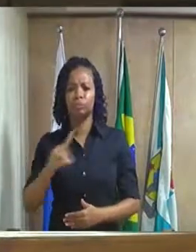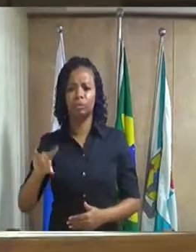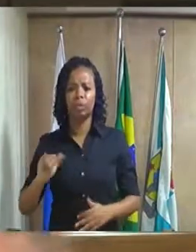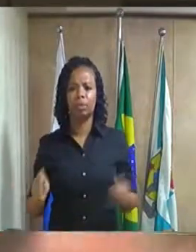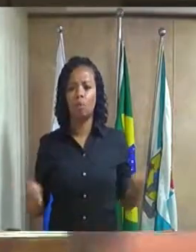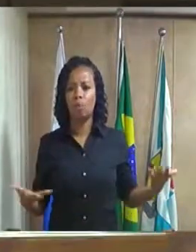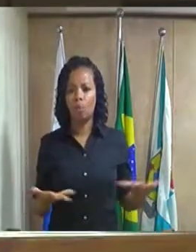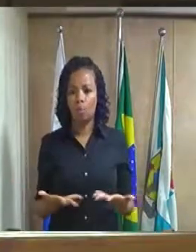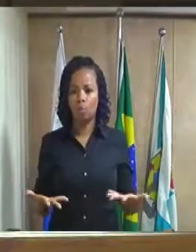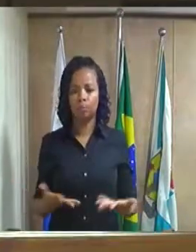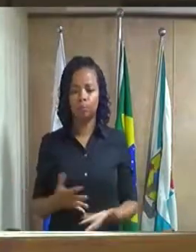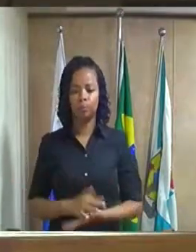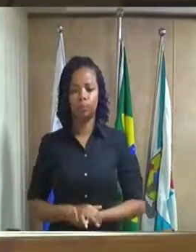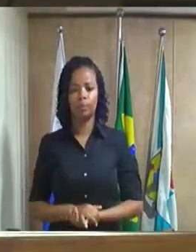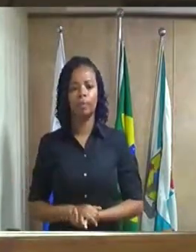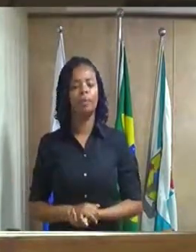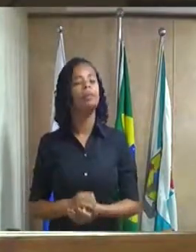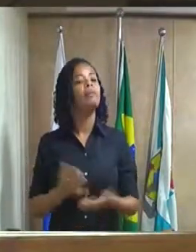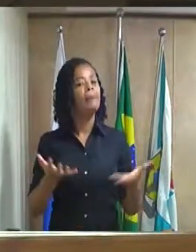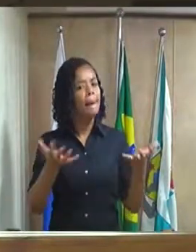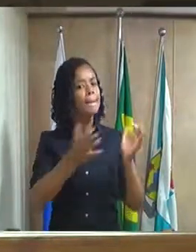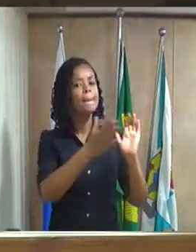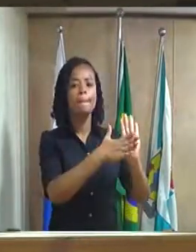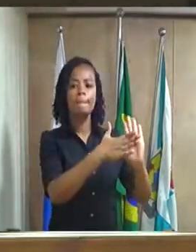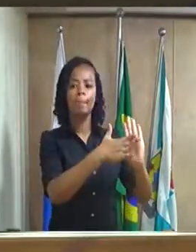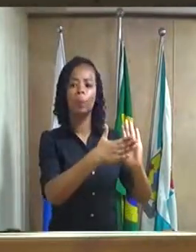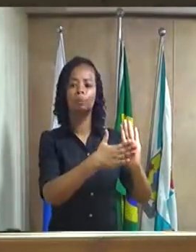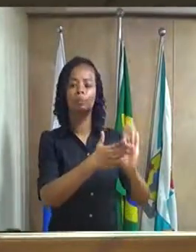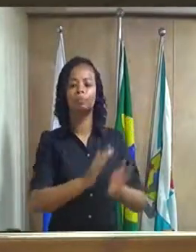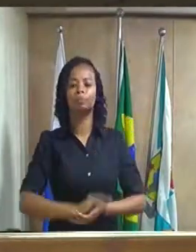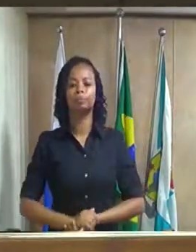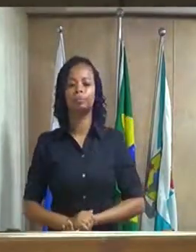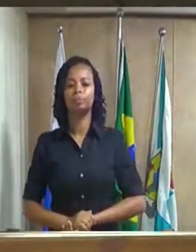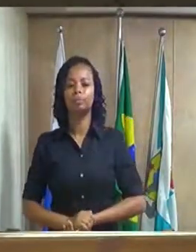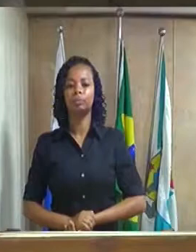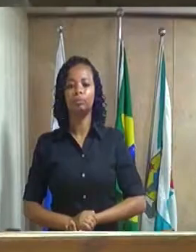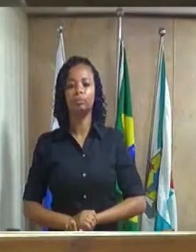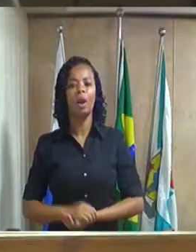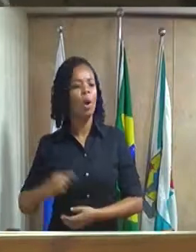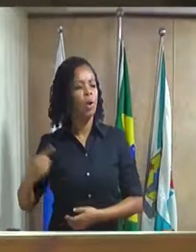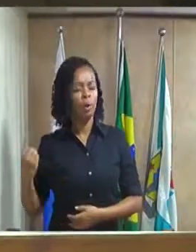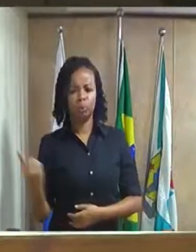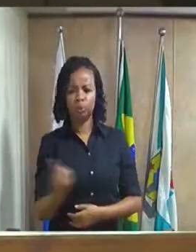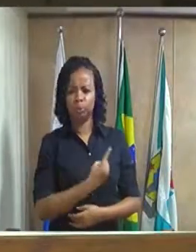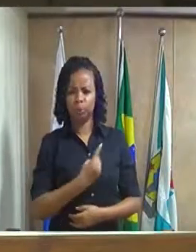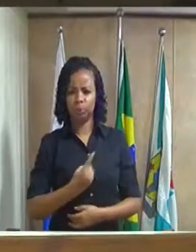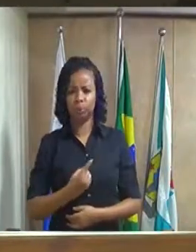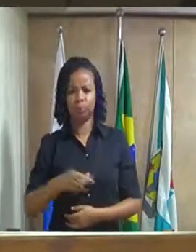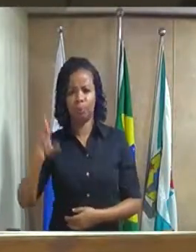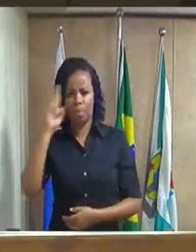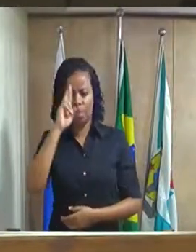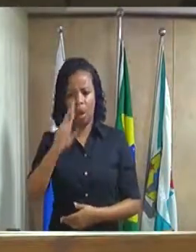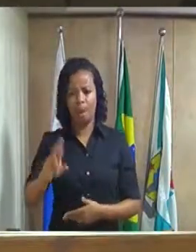para parabenizar o nosso chefe do Executivo,